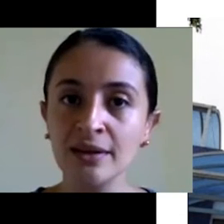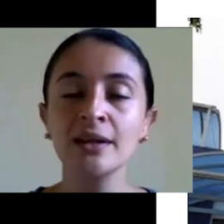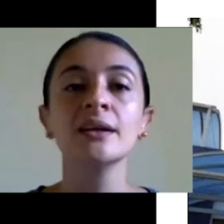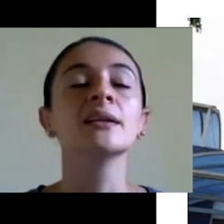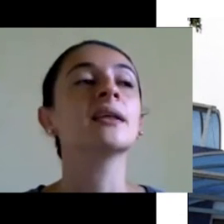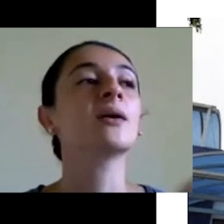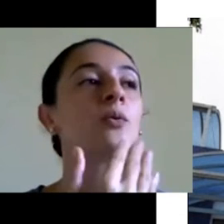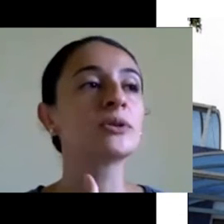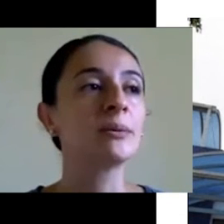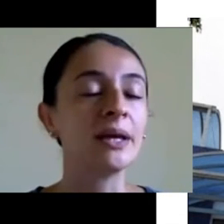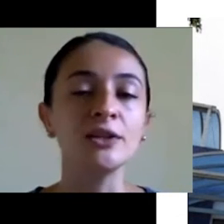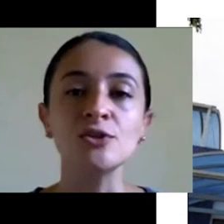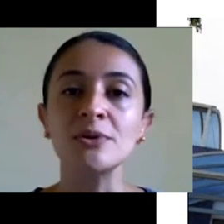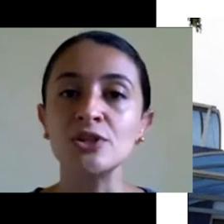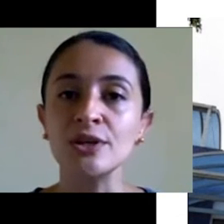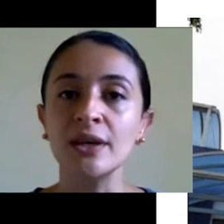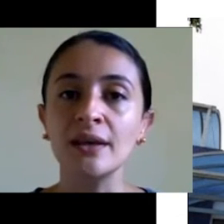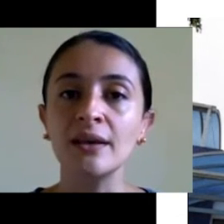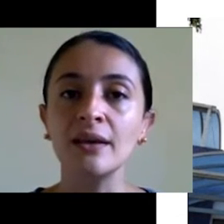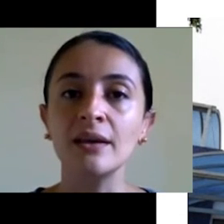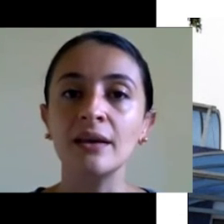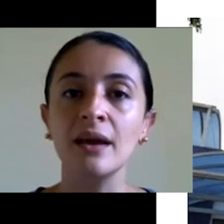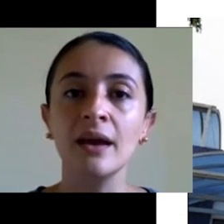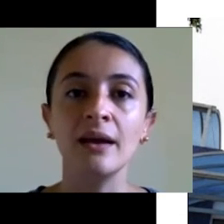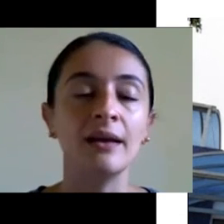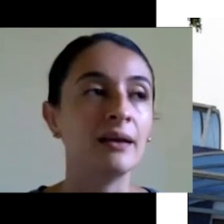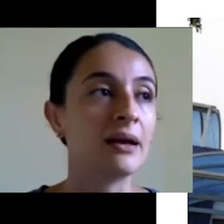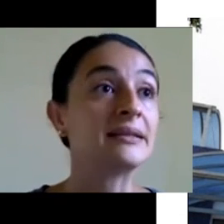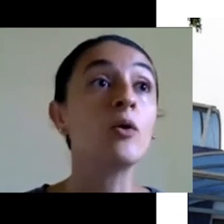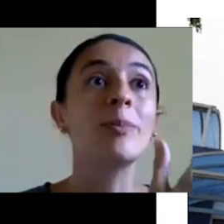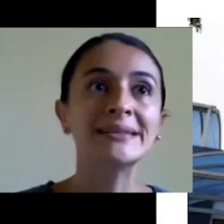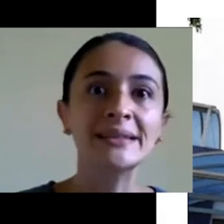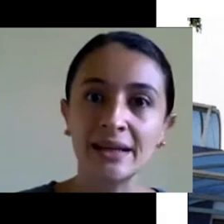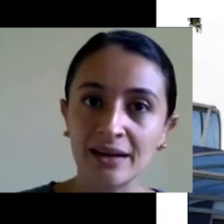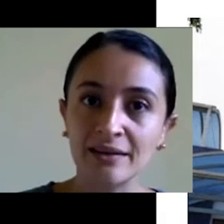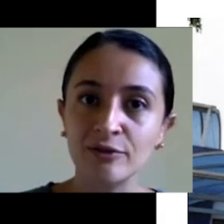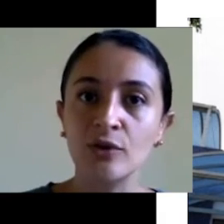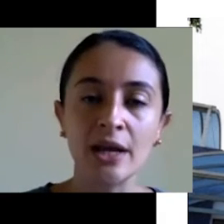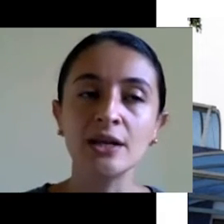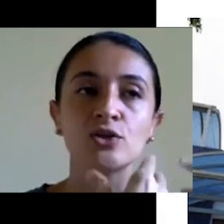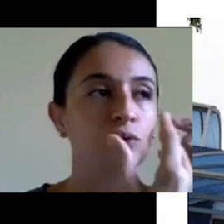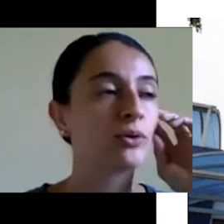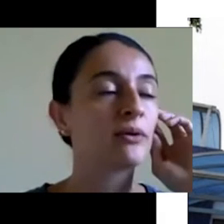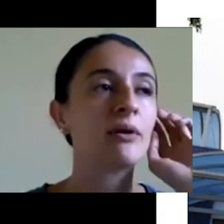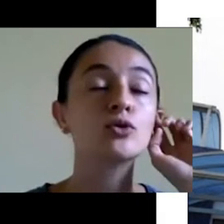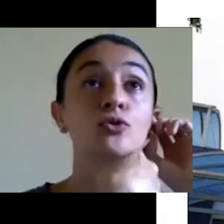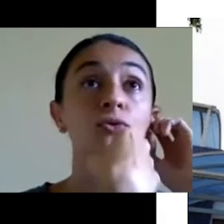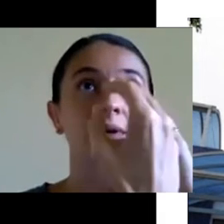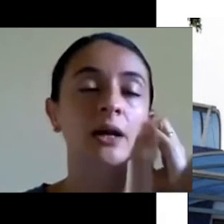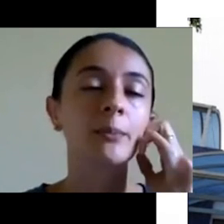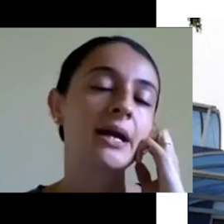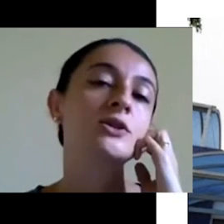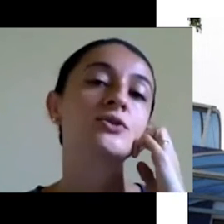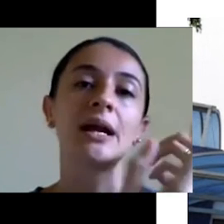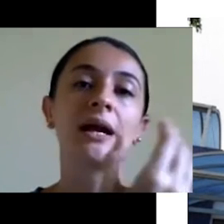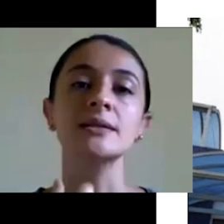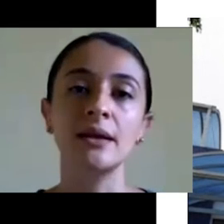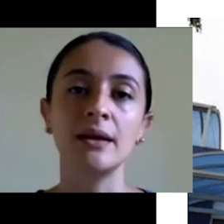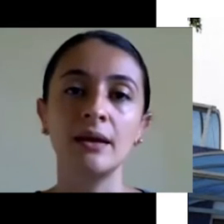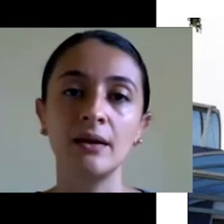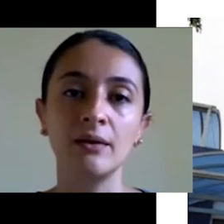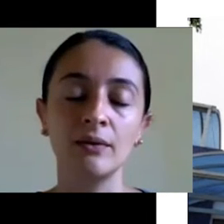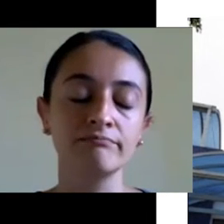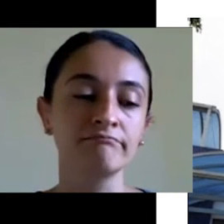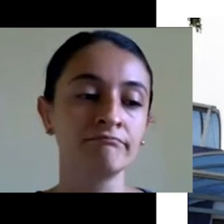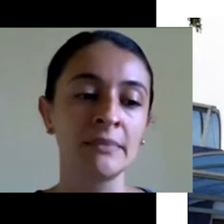floresta. Como também de impedir que a derrubada daquela floresta. Ou a construção daquele prédio. Traga